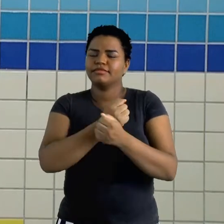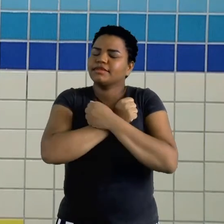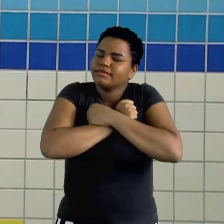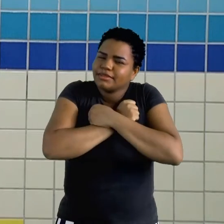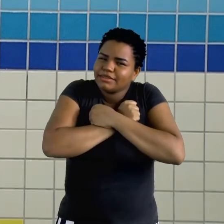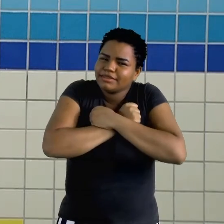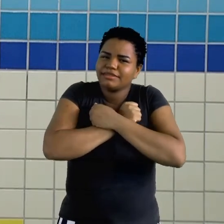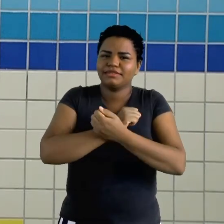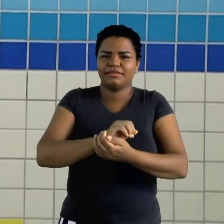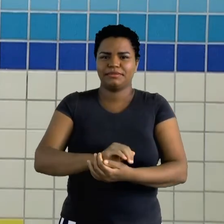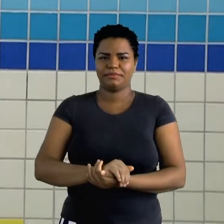abraço virtual para todos.